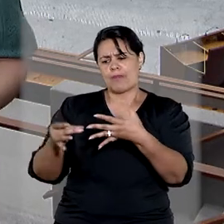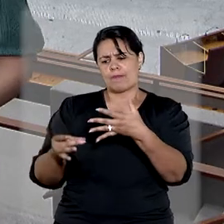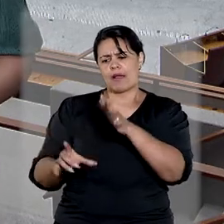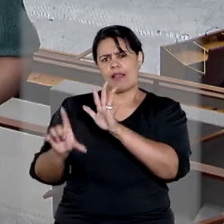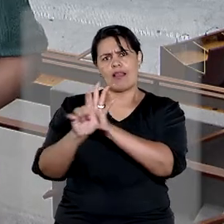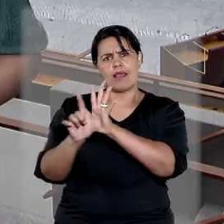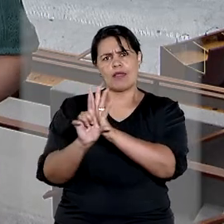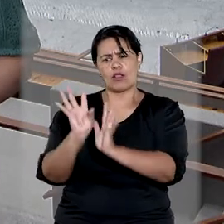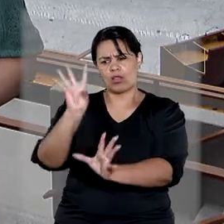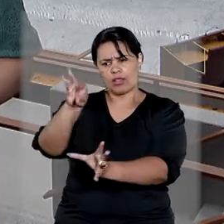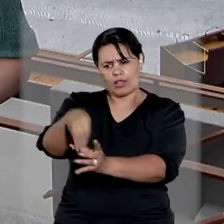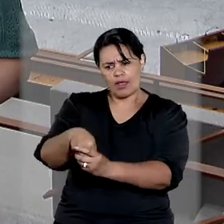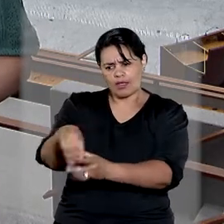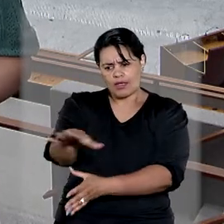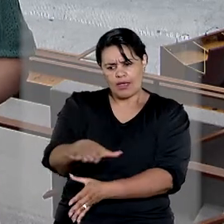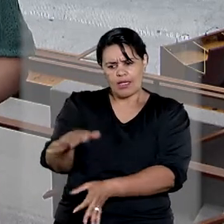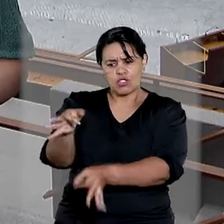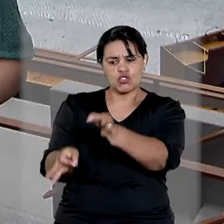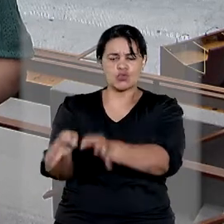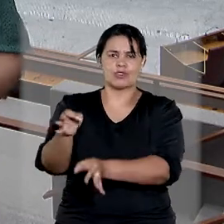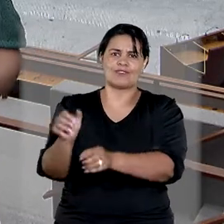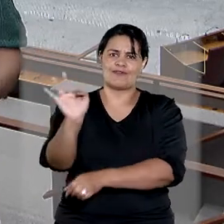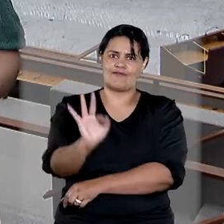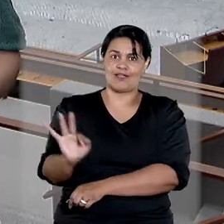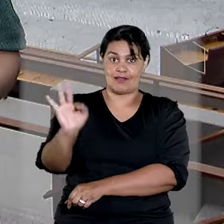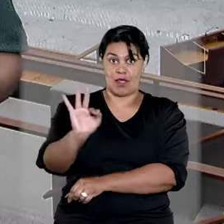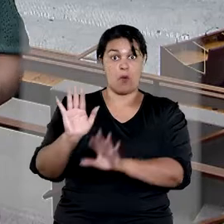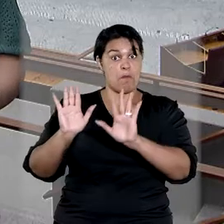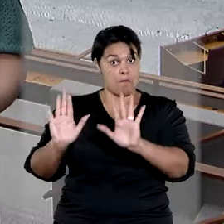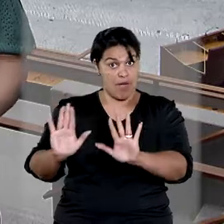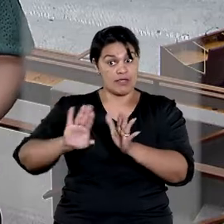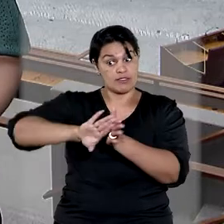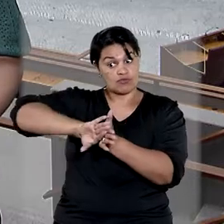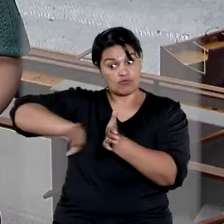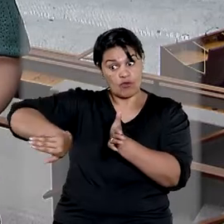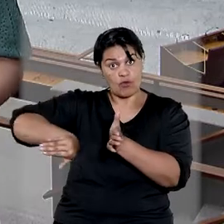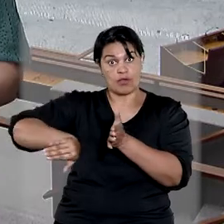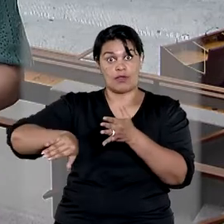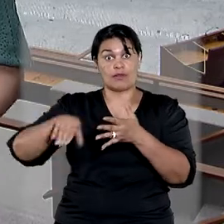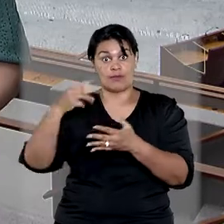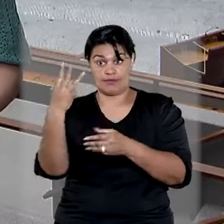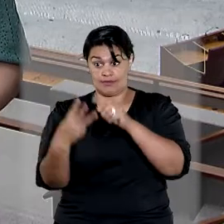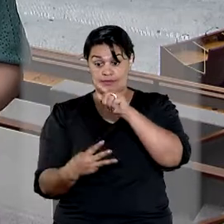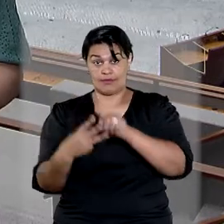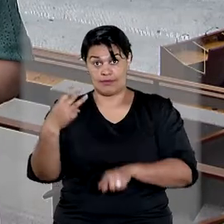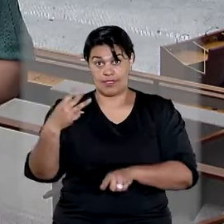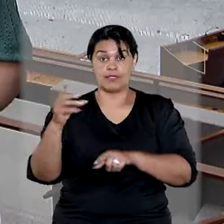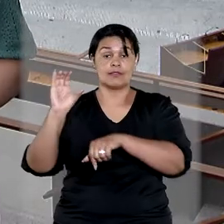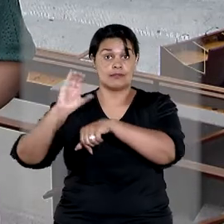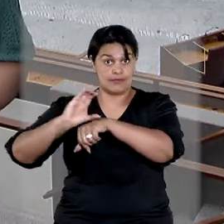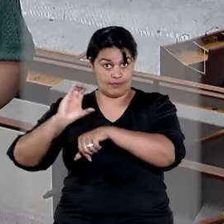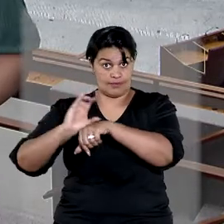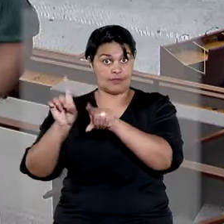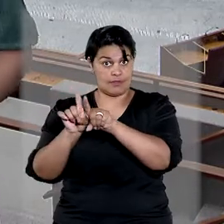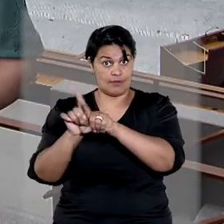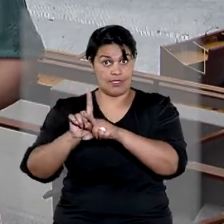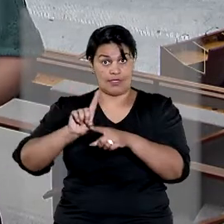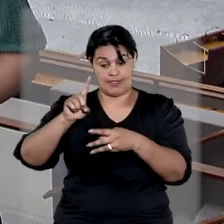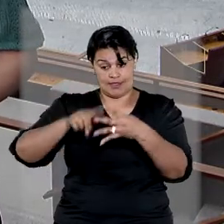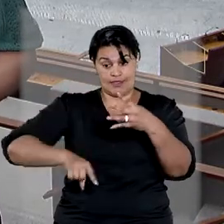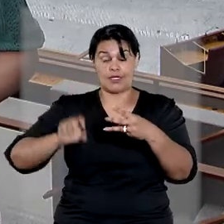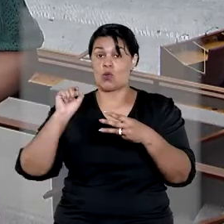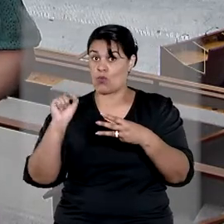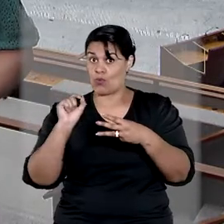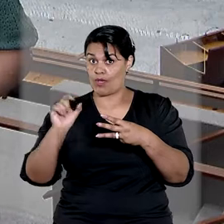compõem o ordenamento jurídico federal, excluindo desse conjunto a Constituição Federal e as